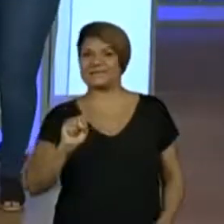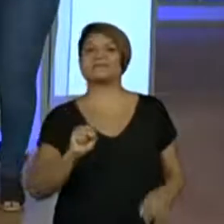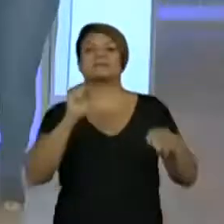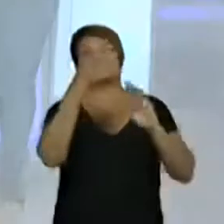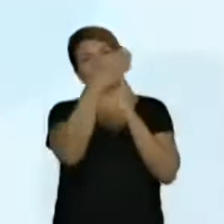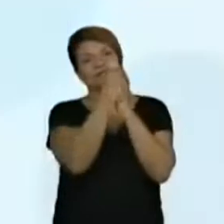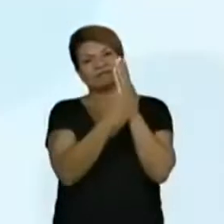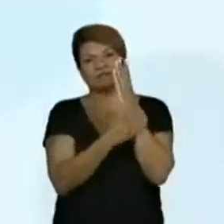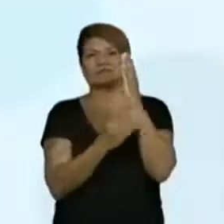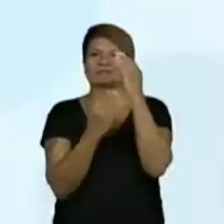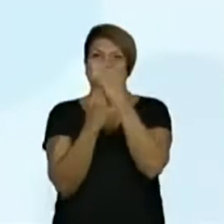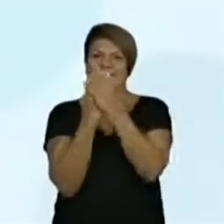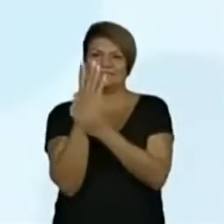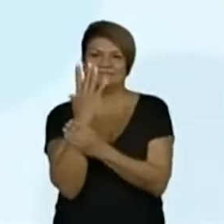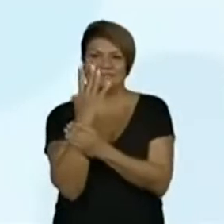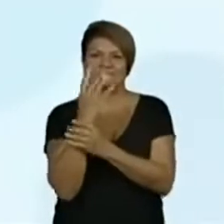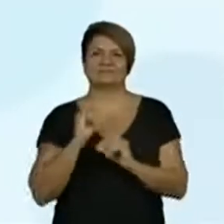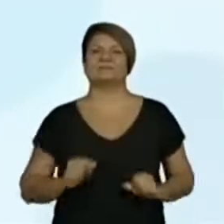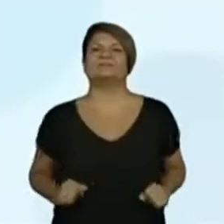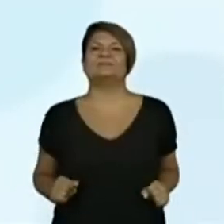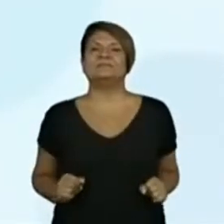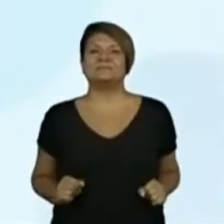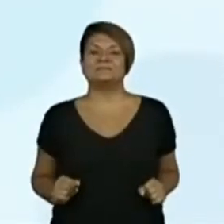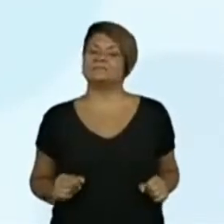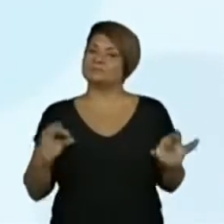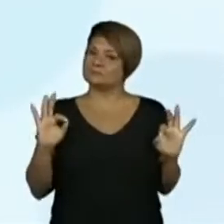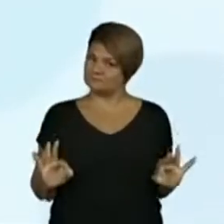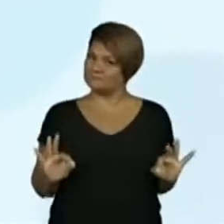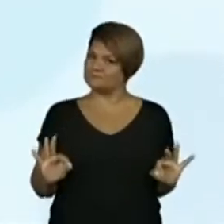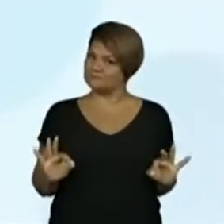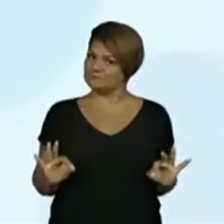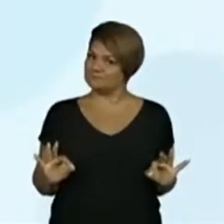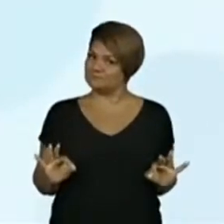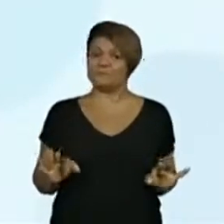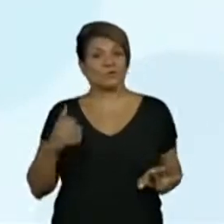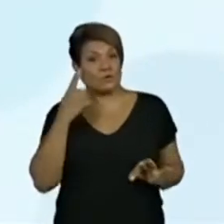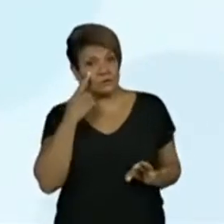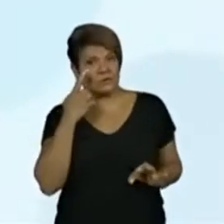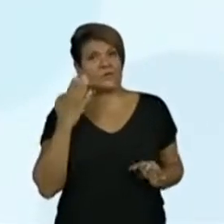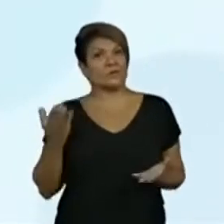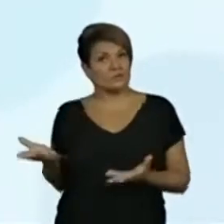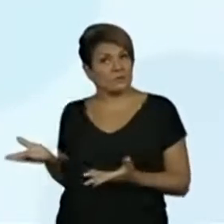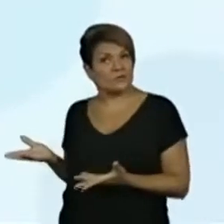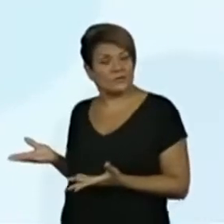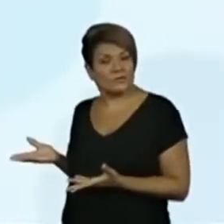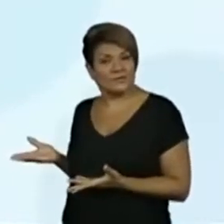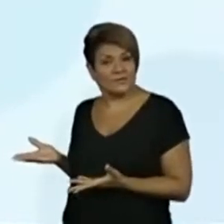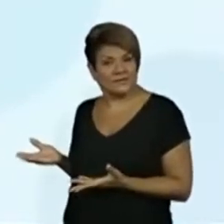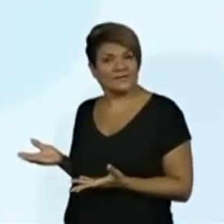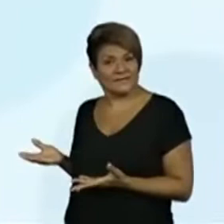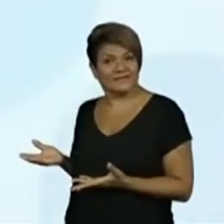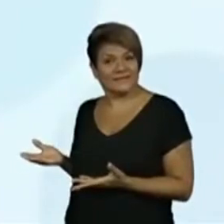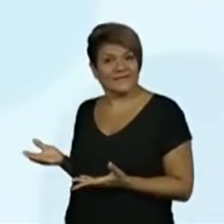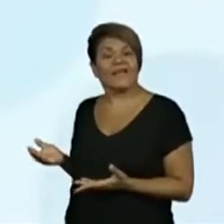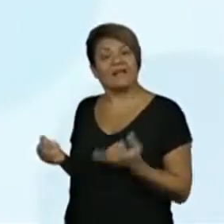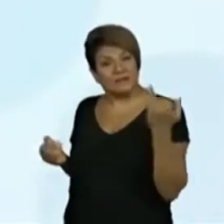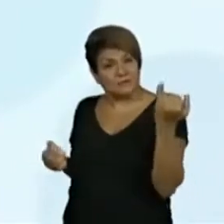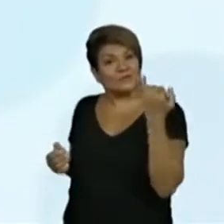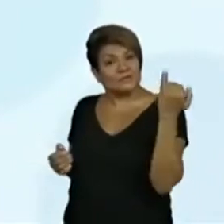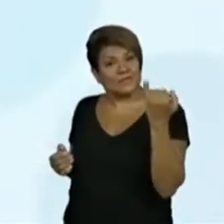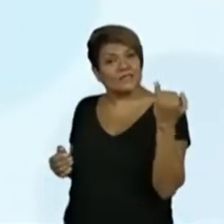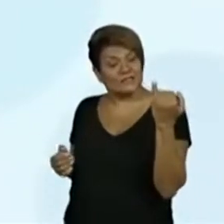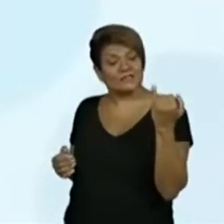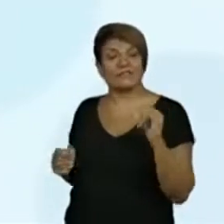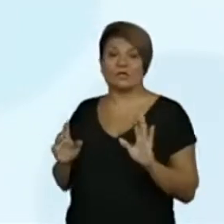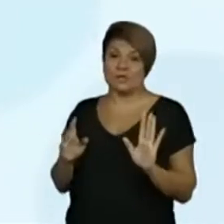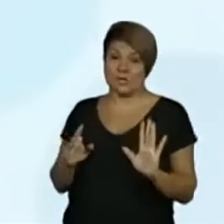mão. Perfeito? Perfeito. Viu como é muito importante a gente estar praticando aí